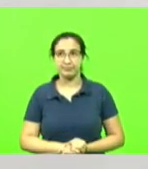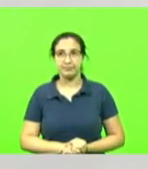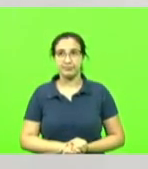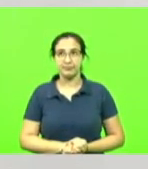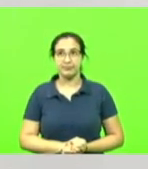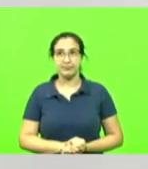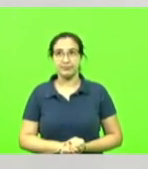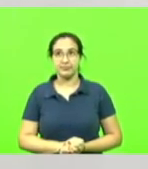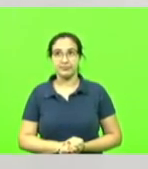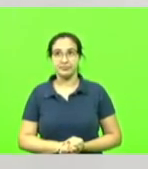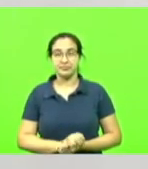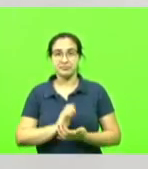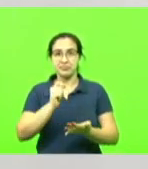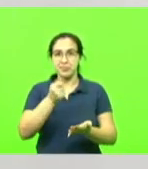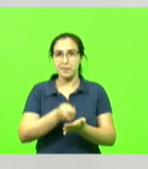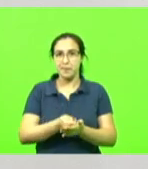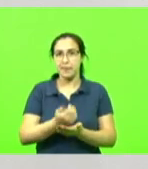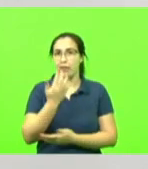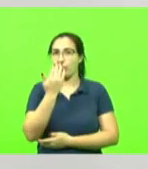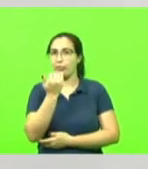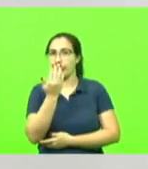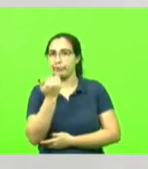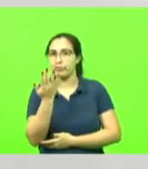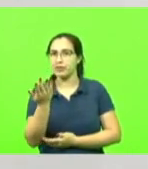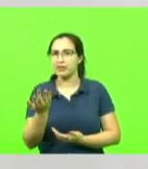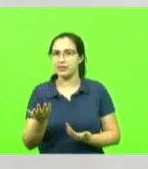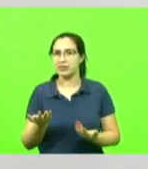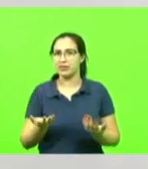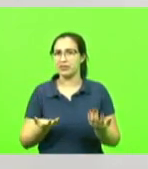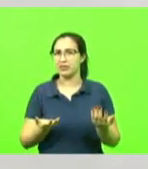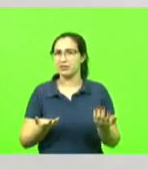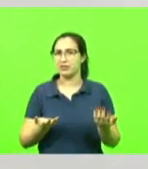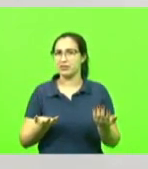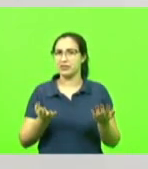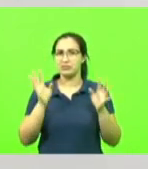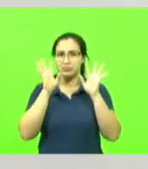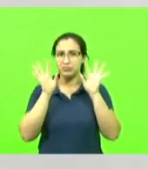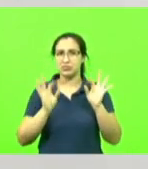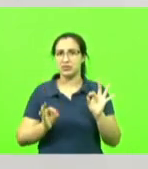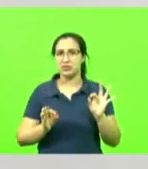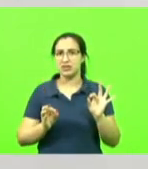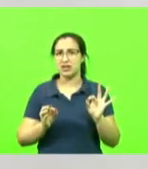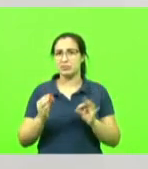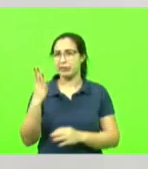para pagar jantar, sabe Deus o que está fazendo aí, viajando.